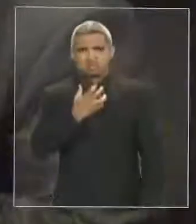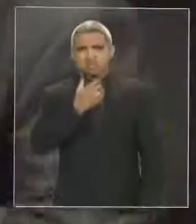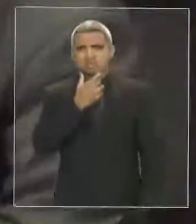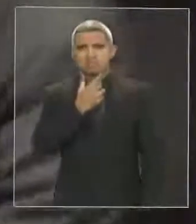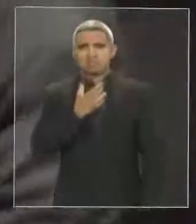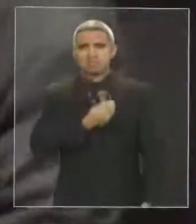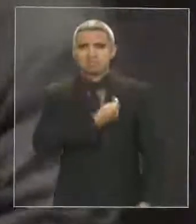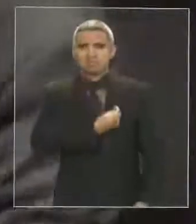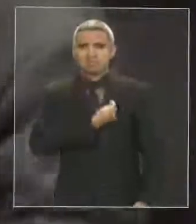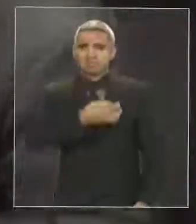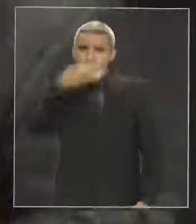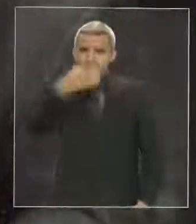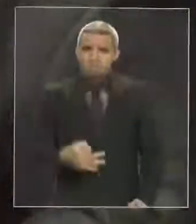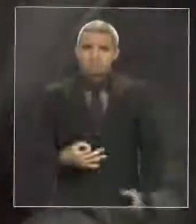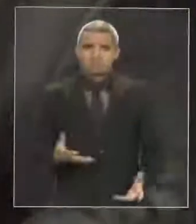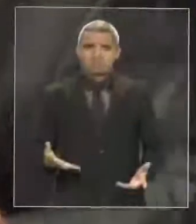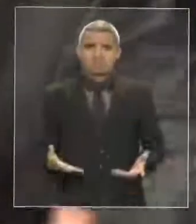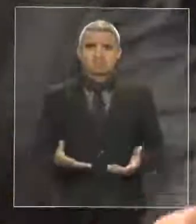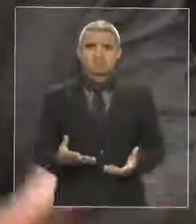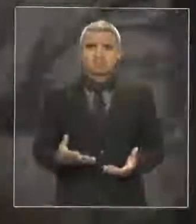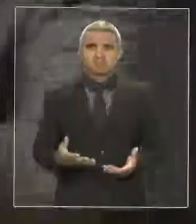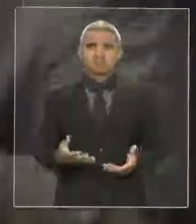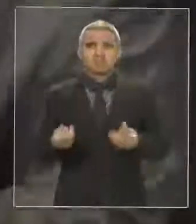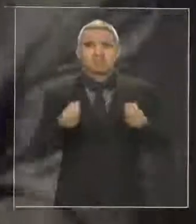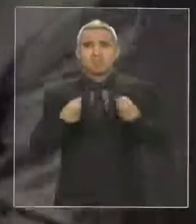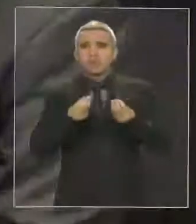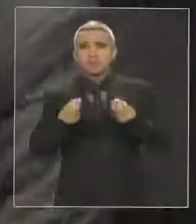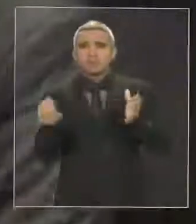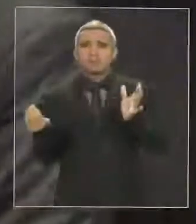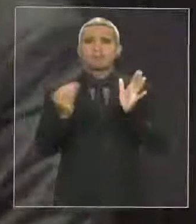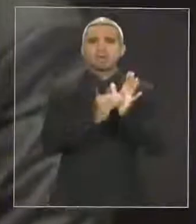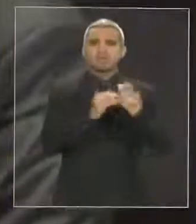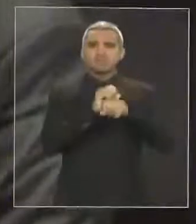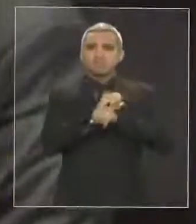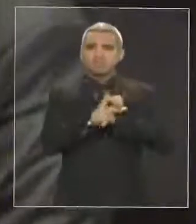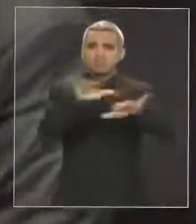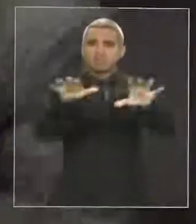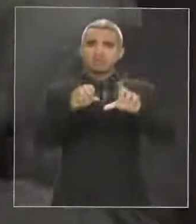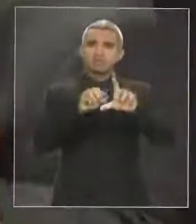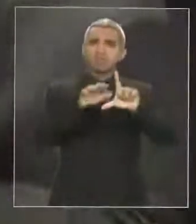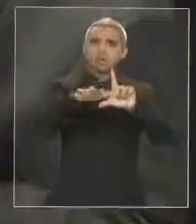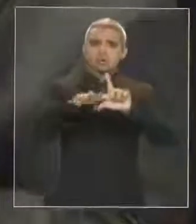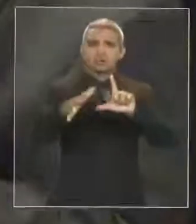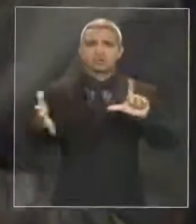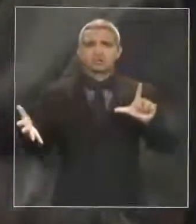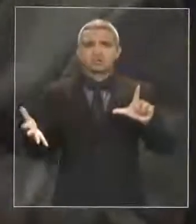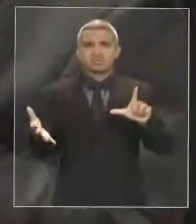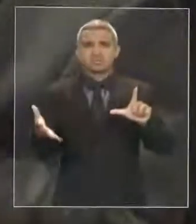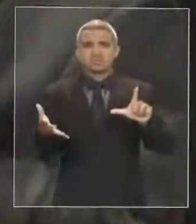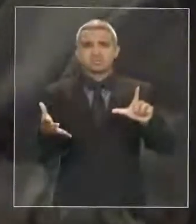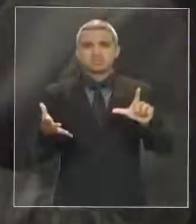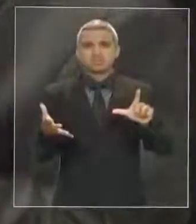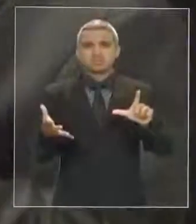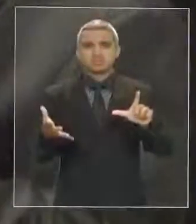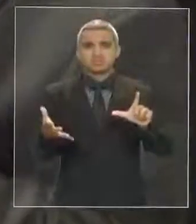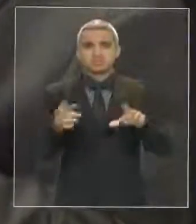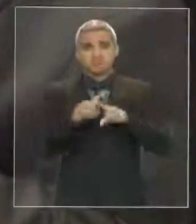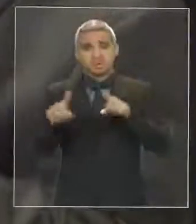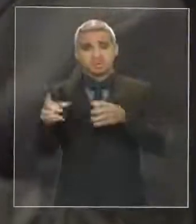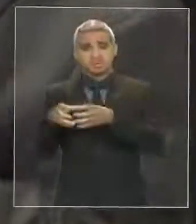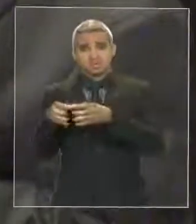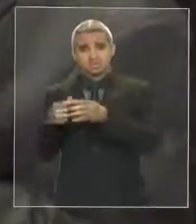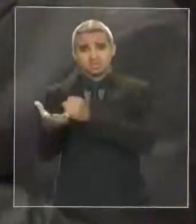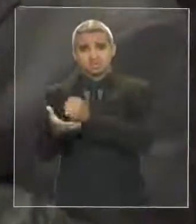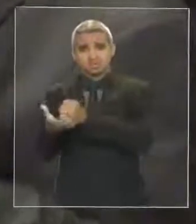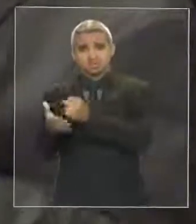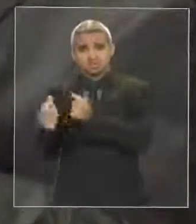Eu tenho certeza que ele se recusaria a botar essa mídia se não fosse verdade. Então, agora, a base não acredita, a